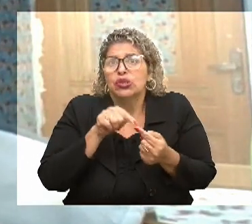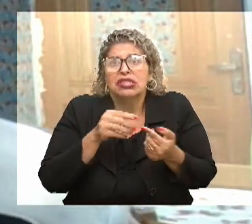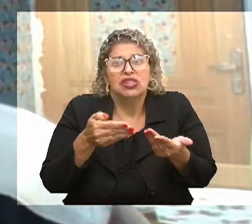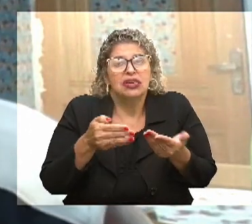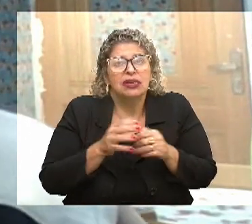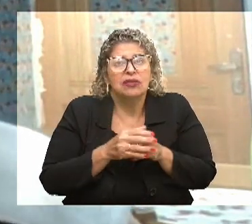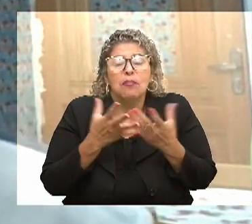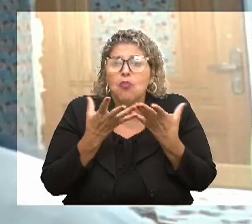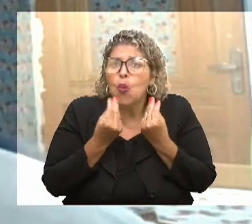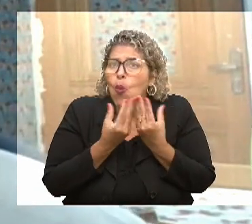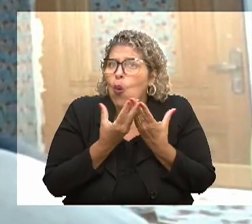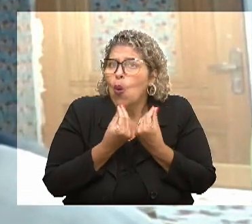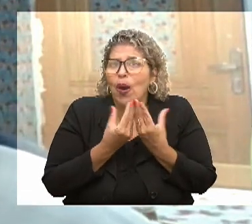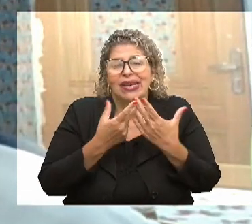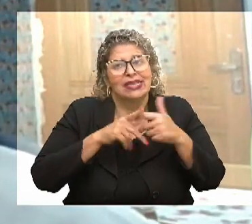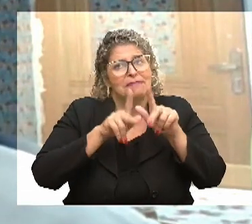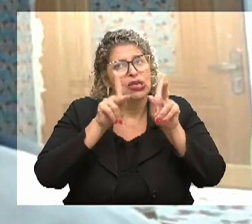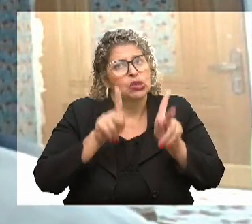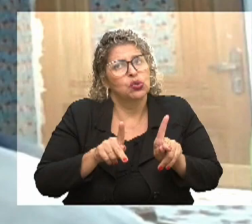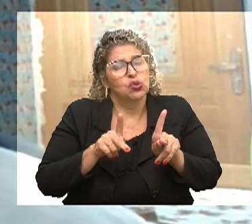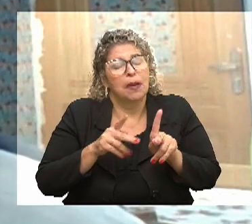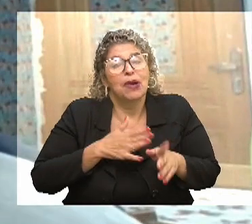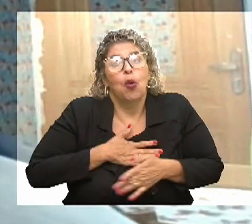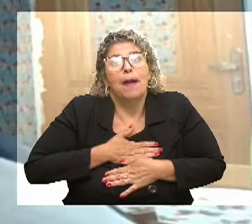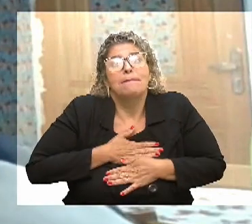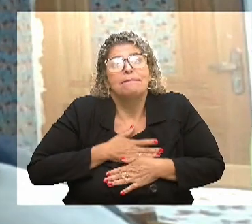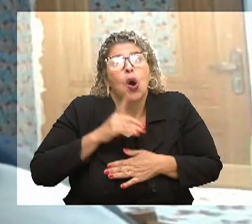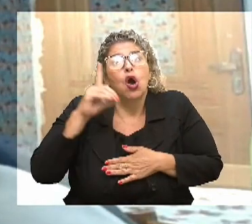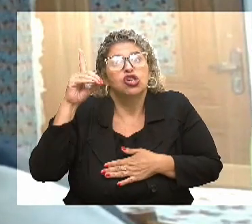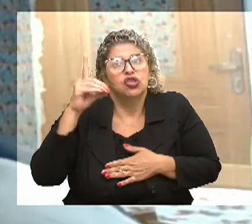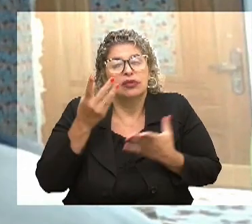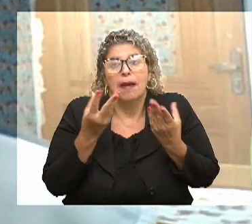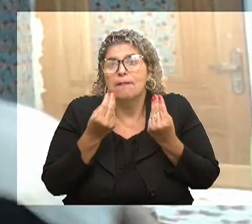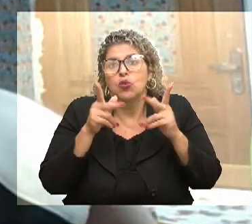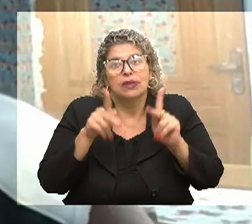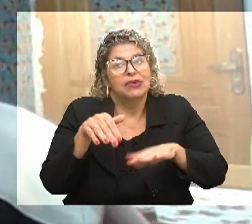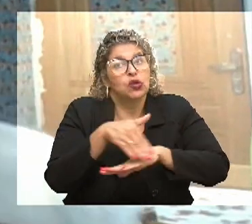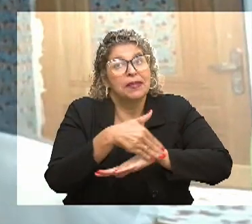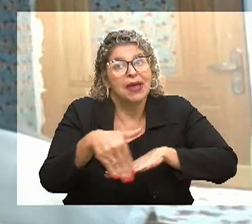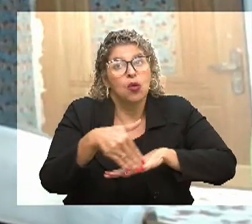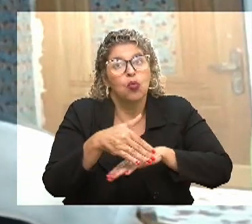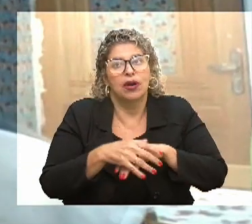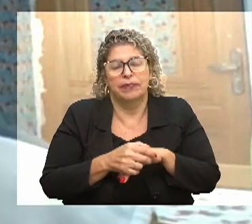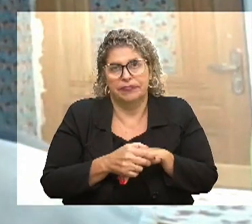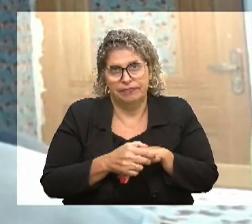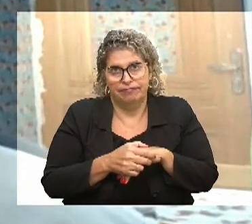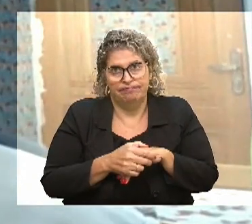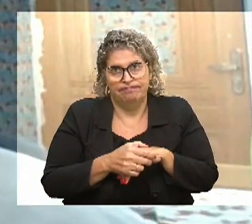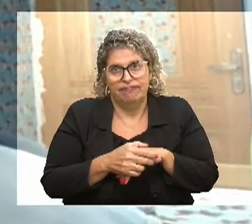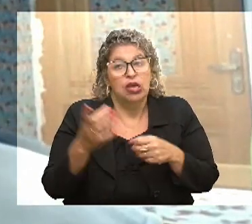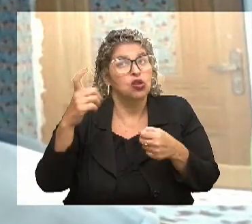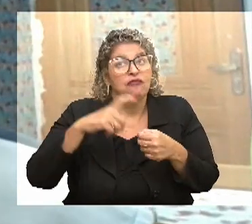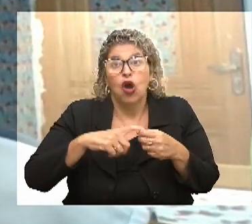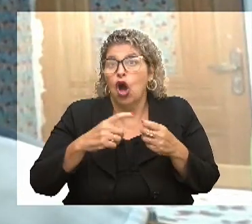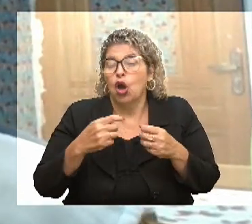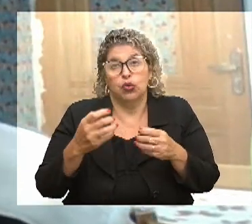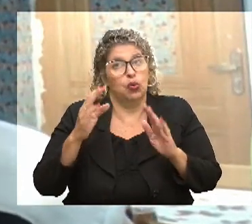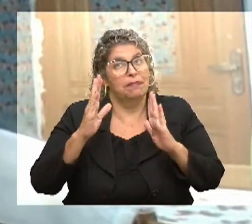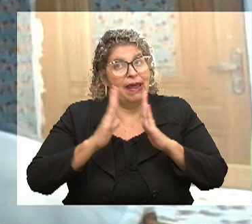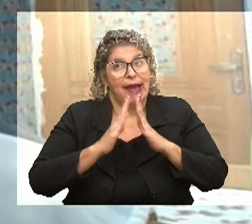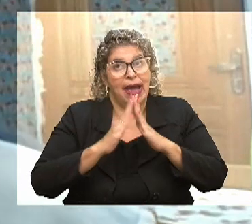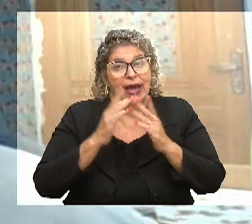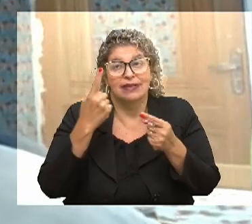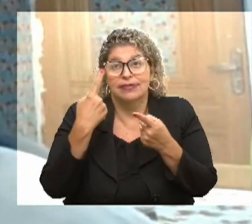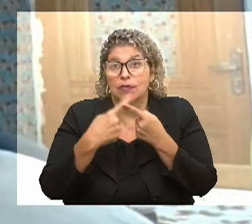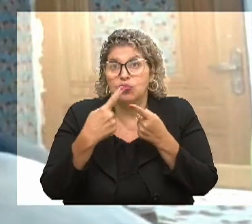sai por aí e é muita gente, pelo amor de Deus, é pessoas demais nas ruas. Só que aquela coisa, muitos não voltam para casa porque já estão